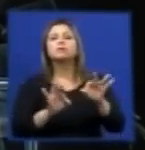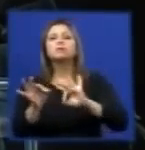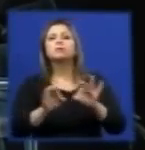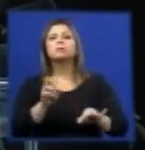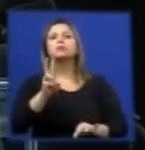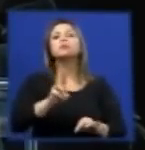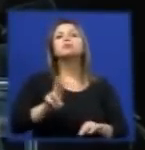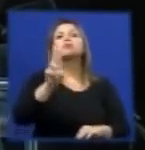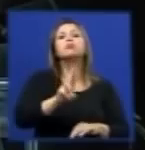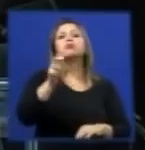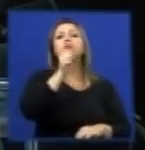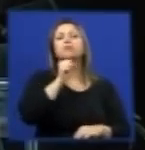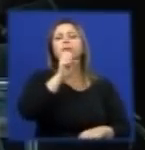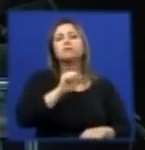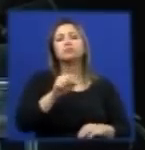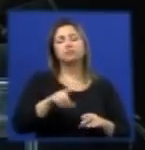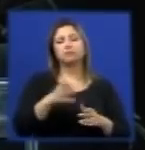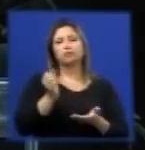pneus inservíveis.